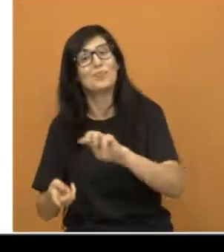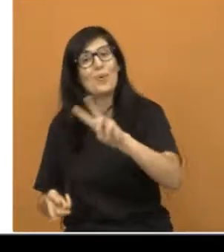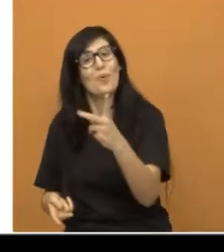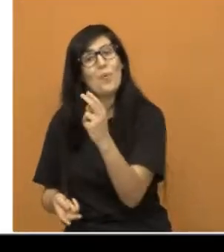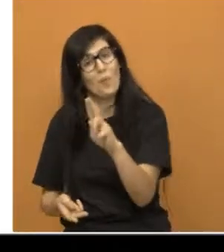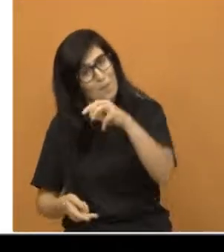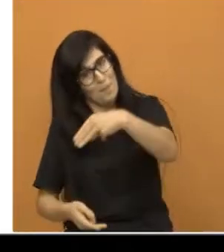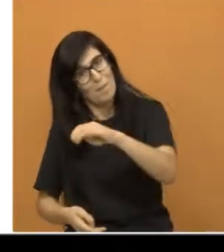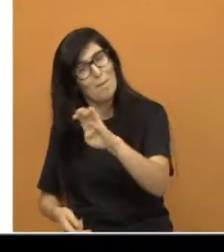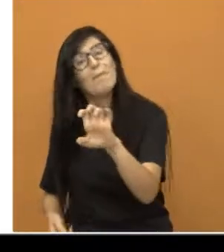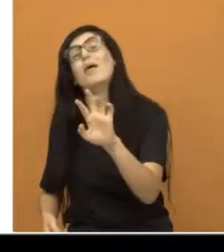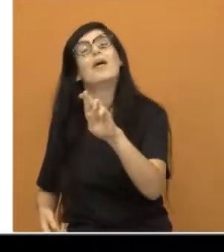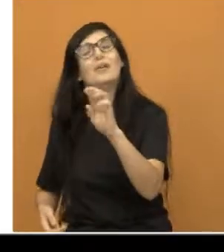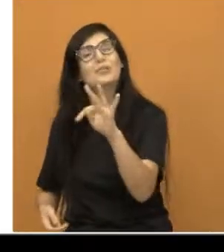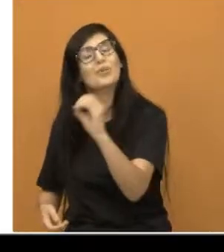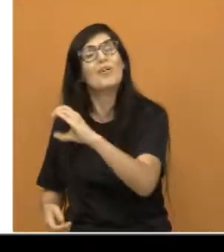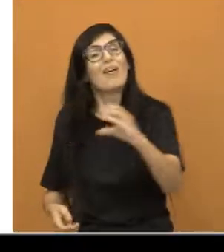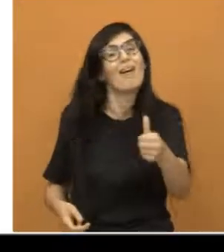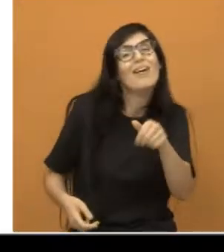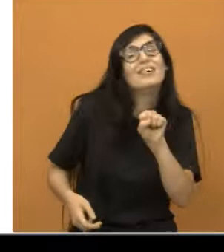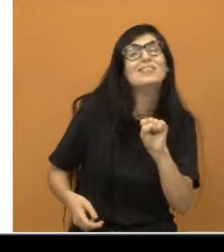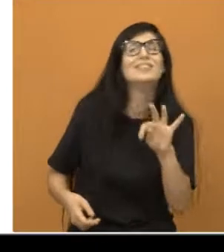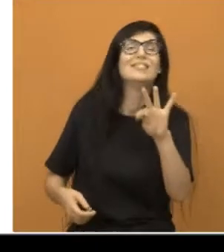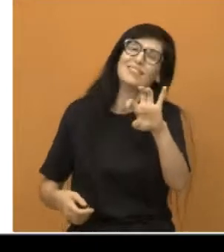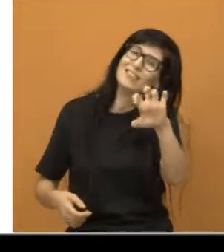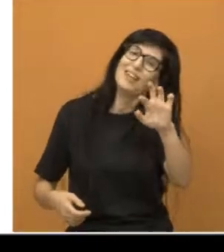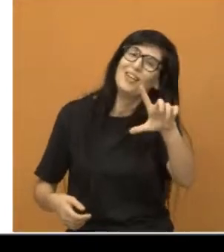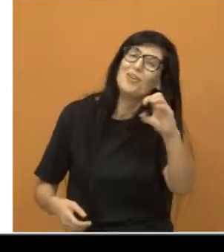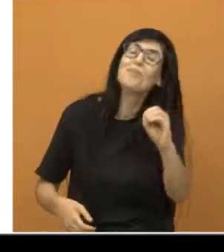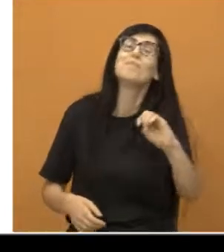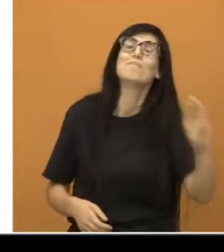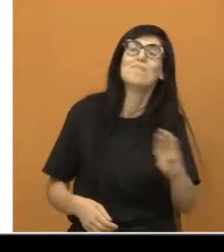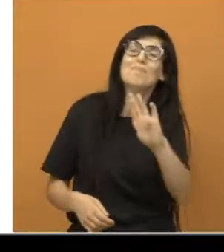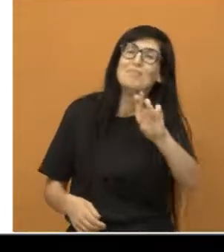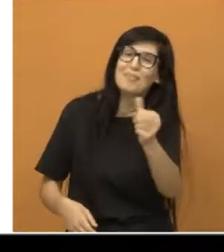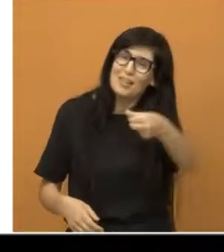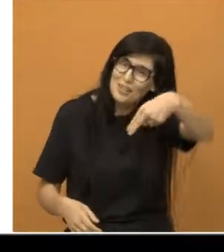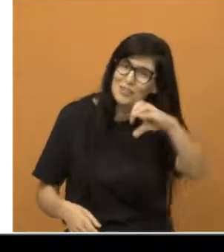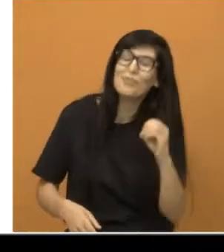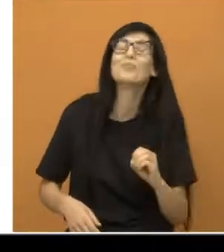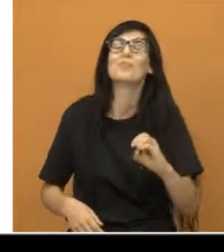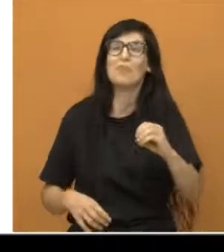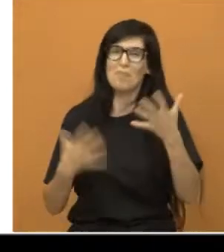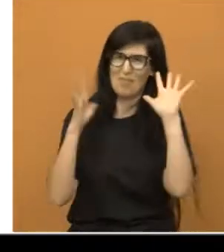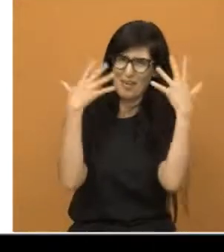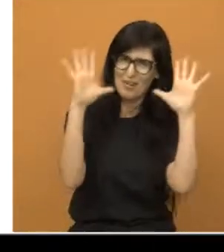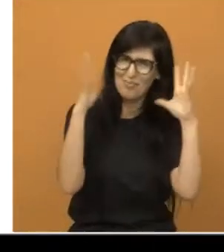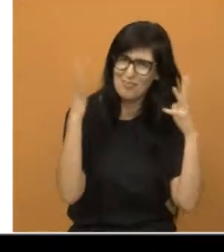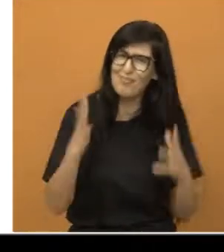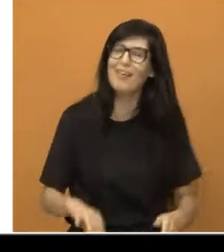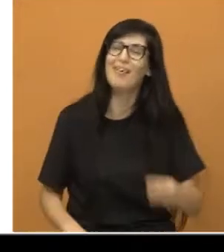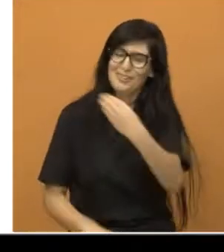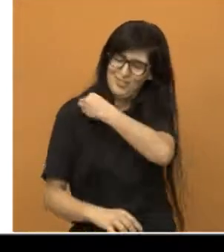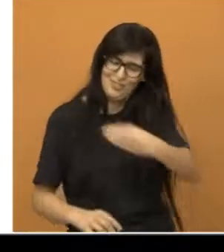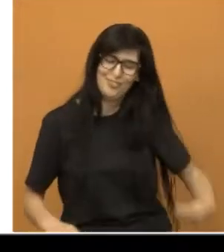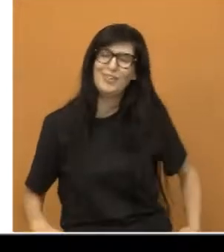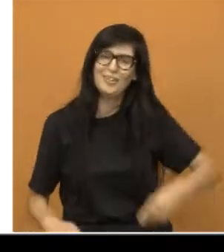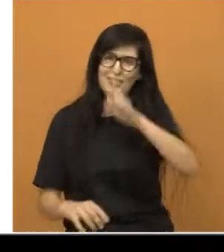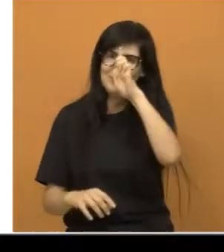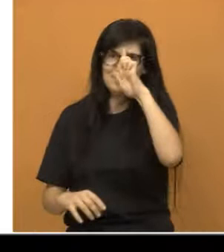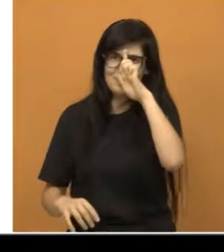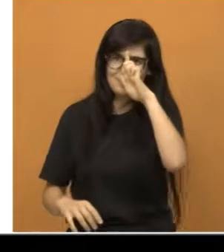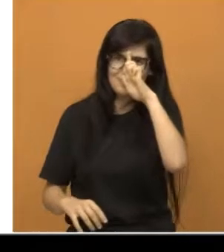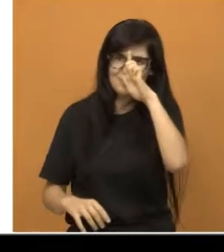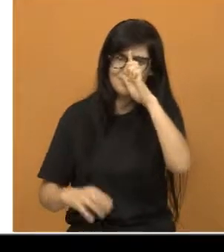necessidade de fazer algumas mudanças. Então, aqui a gente parabeniza aqui ao Geraldo Alckmin por essa doação. E nós sabemos